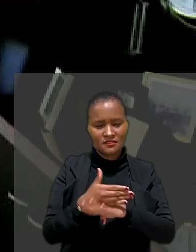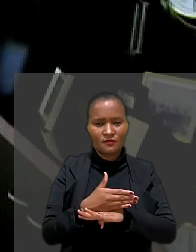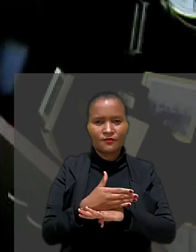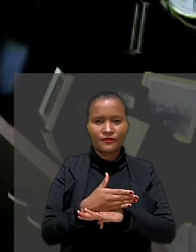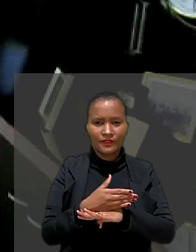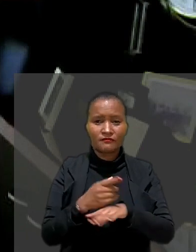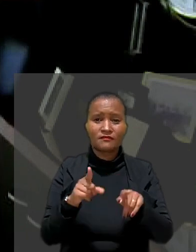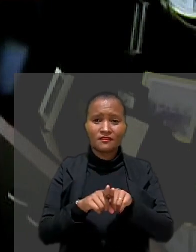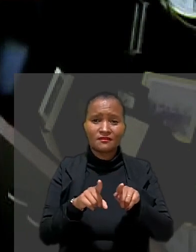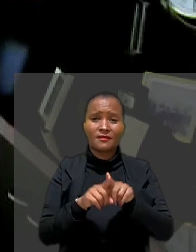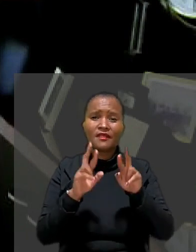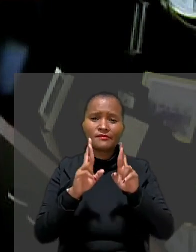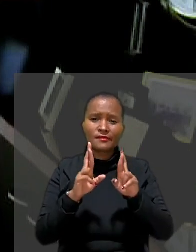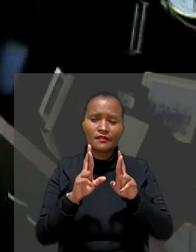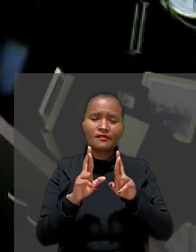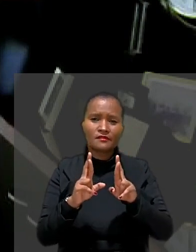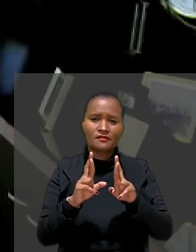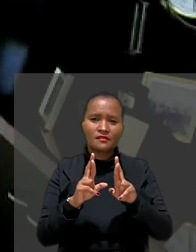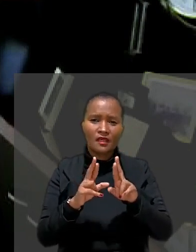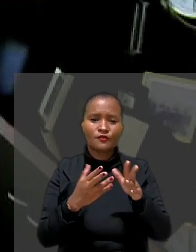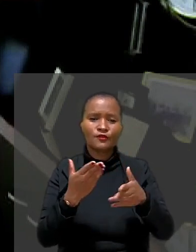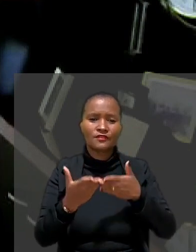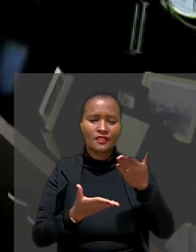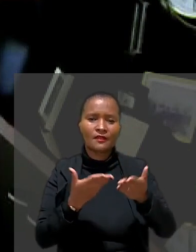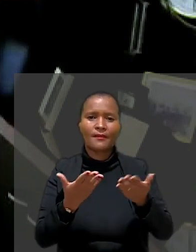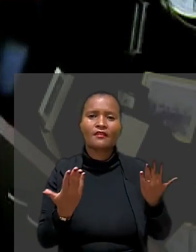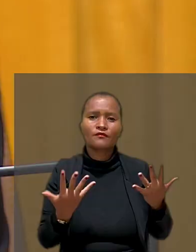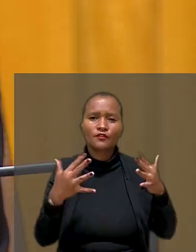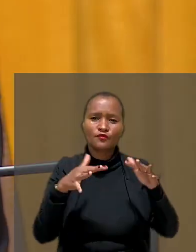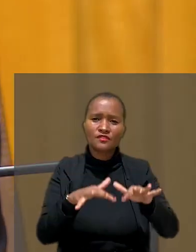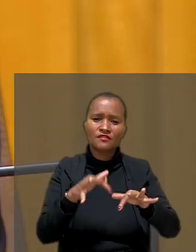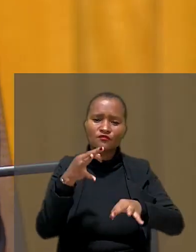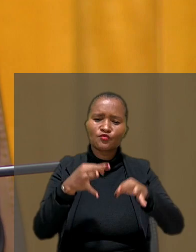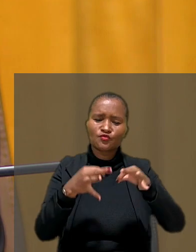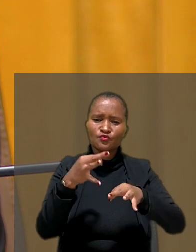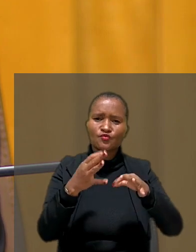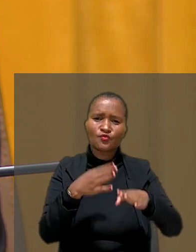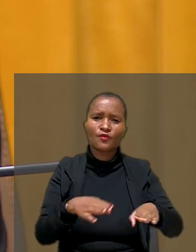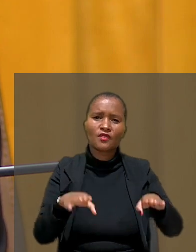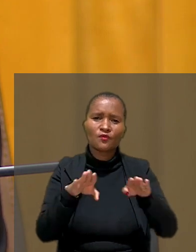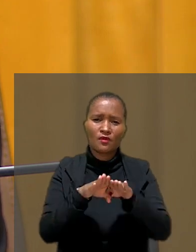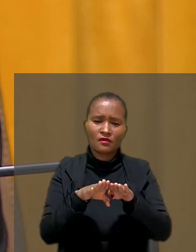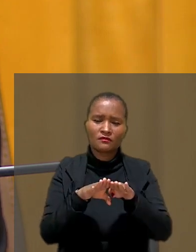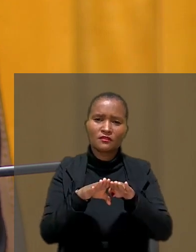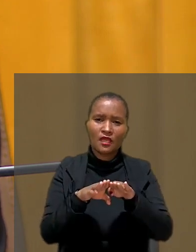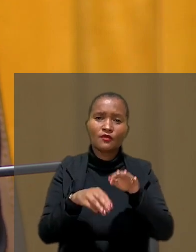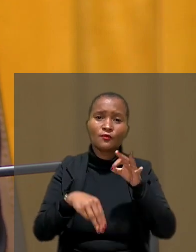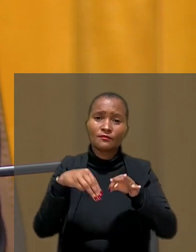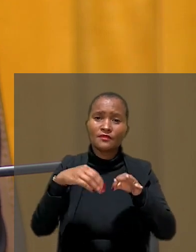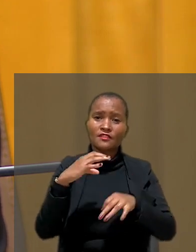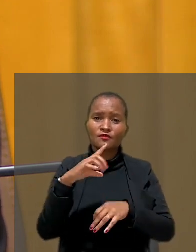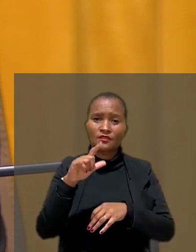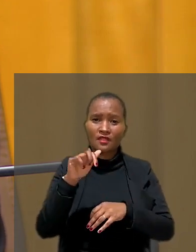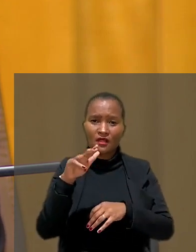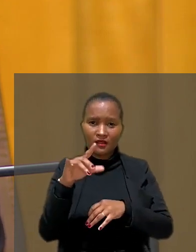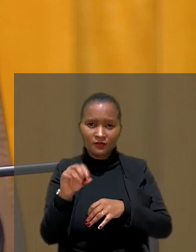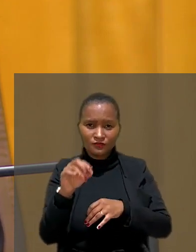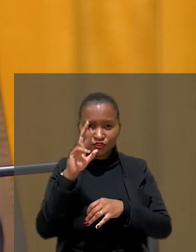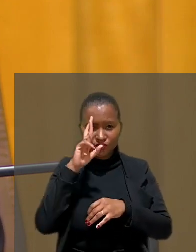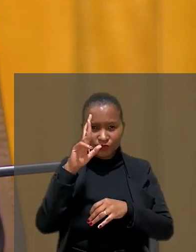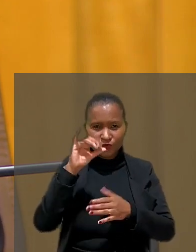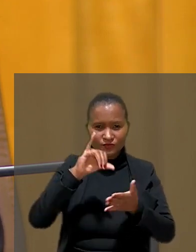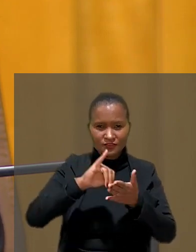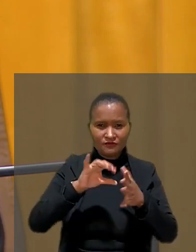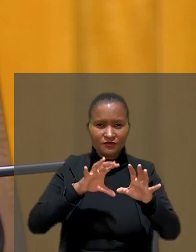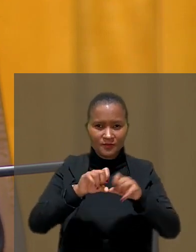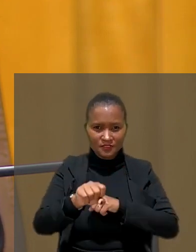no tratamento inclusivo, justo e igualitário. O ministro Cláudio Brandão, diretor do Centro de Formação e